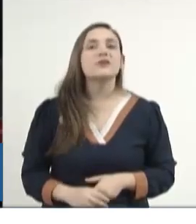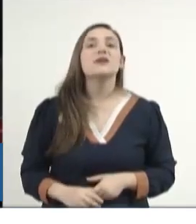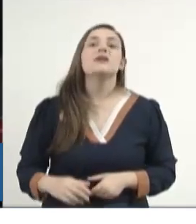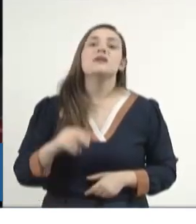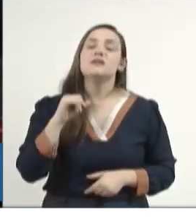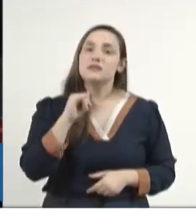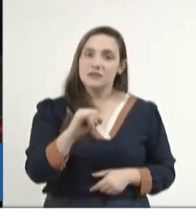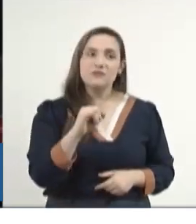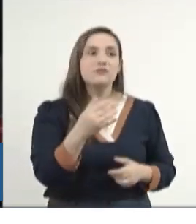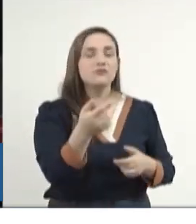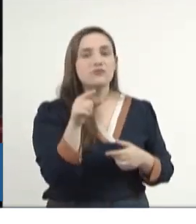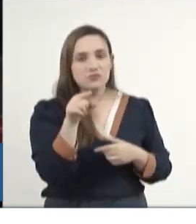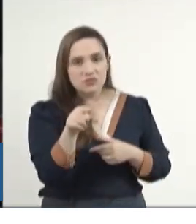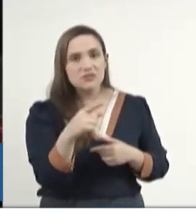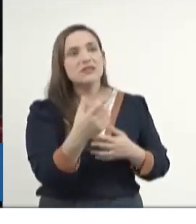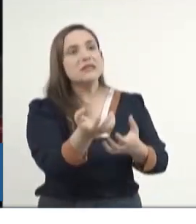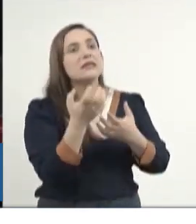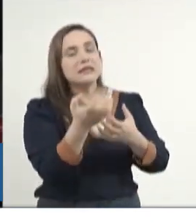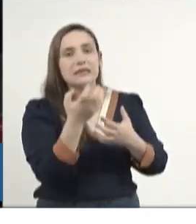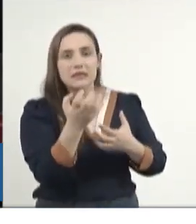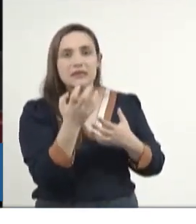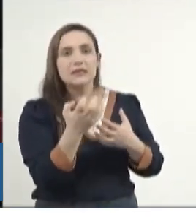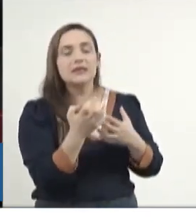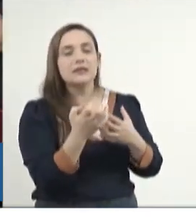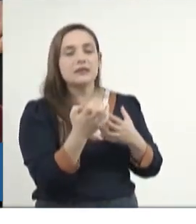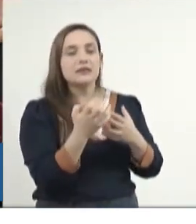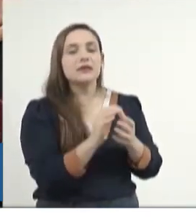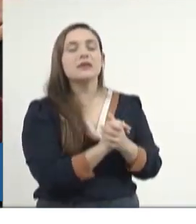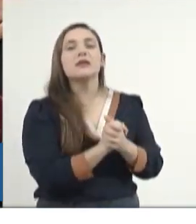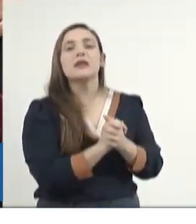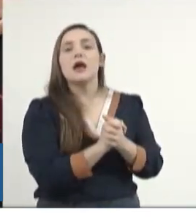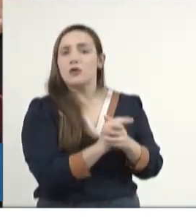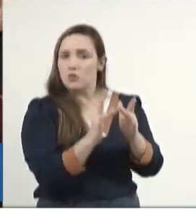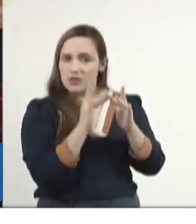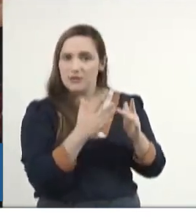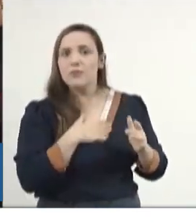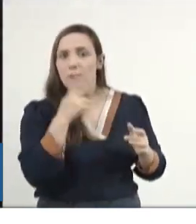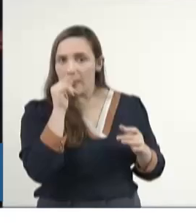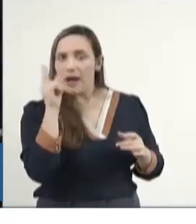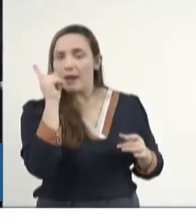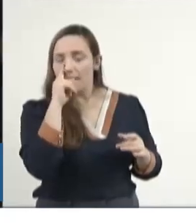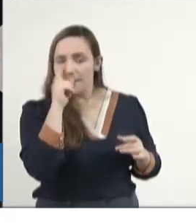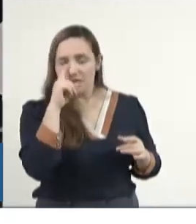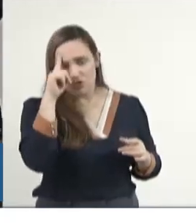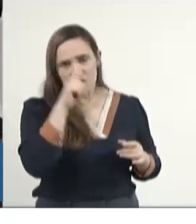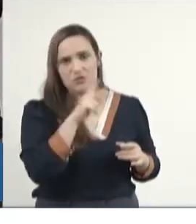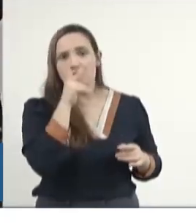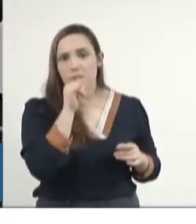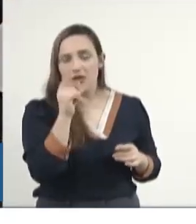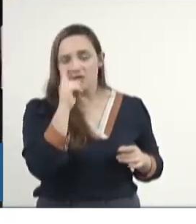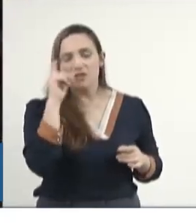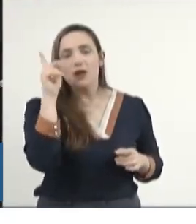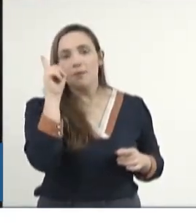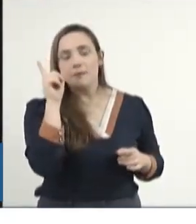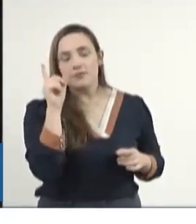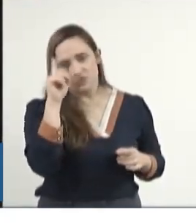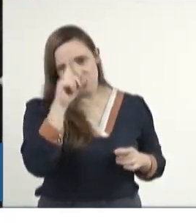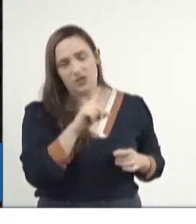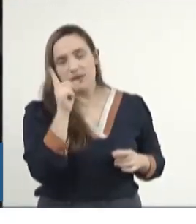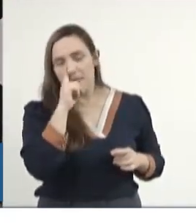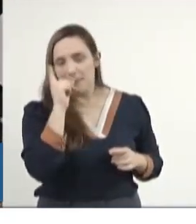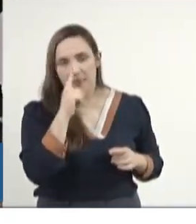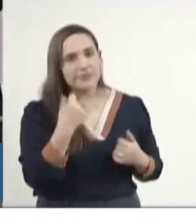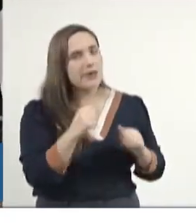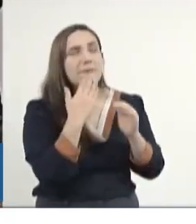o diretor permitir, que eu ainda vivia num regime religioso muito severo, sabe?